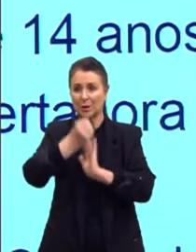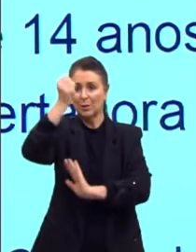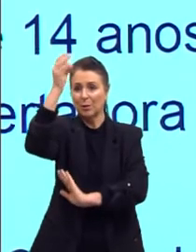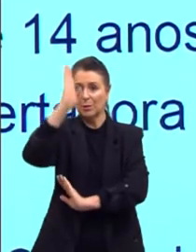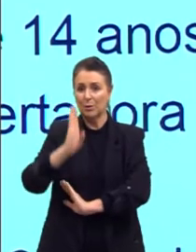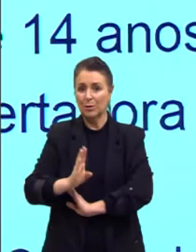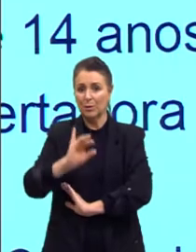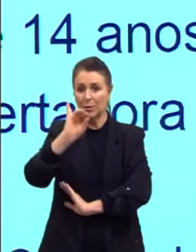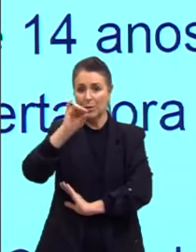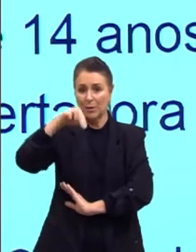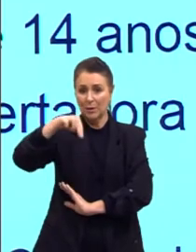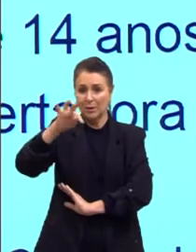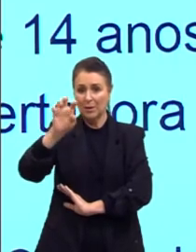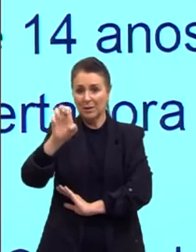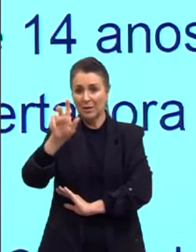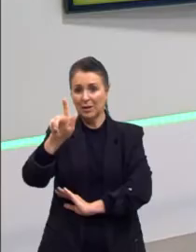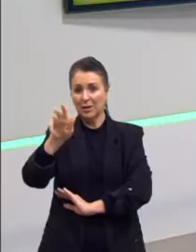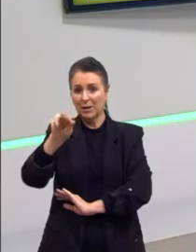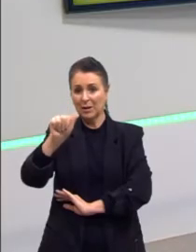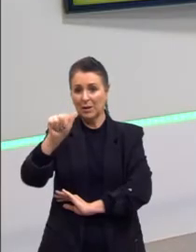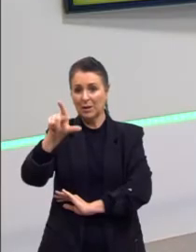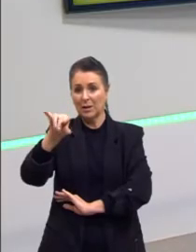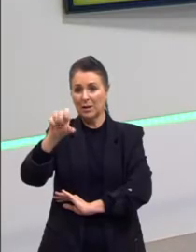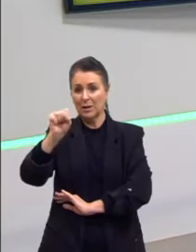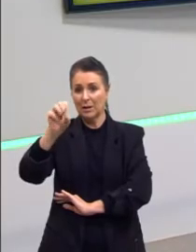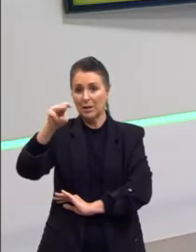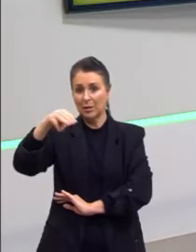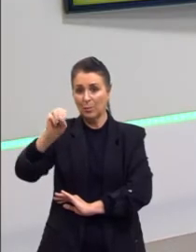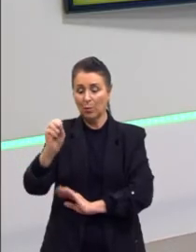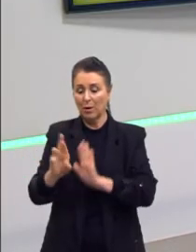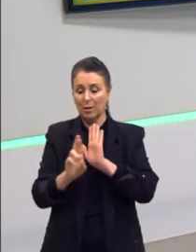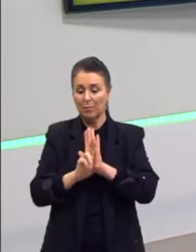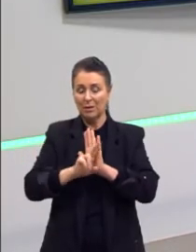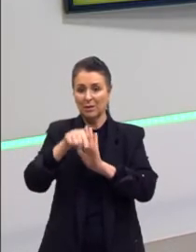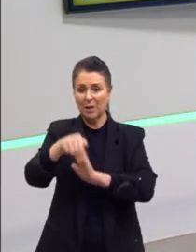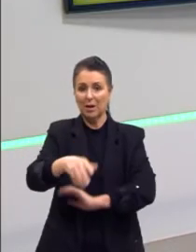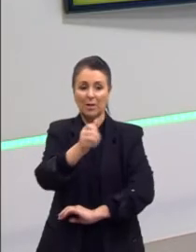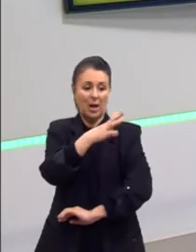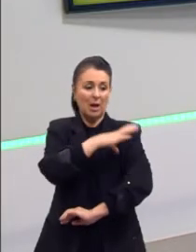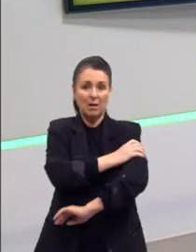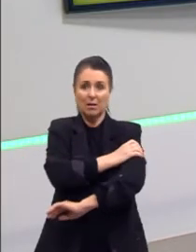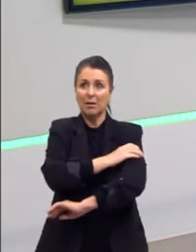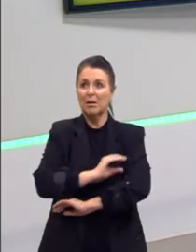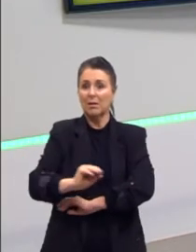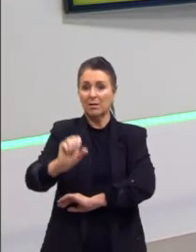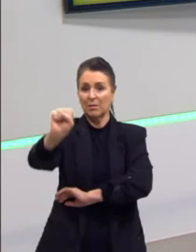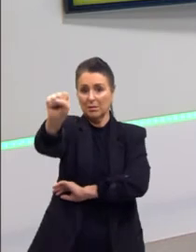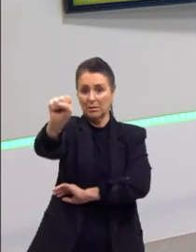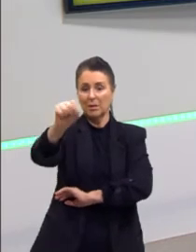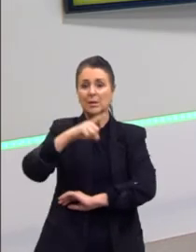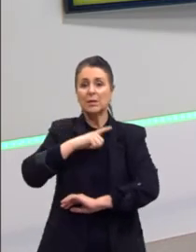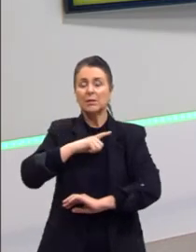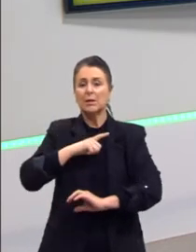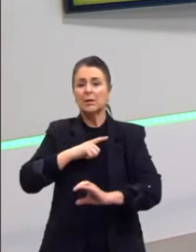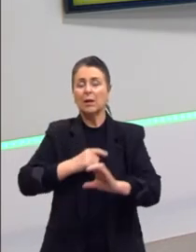representantes do fascismo no Brasil, e tinha também os comunistas, tinha a Aliança Nacional